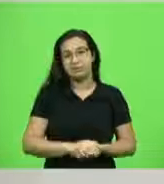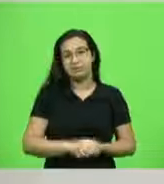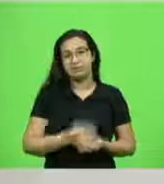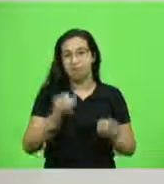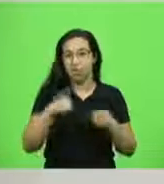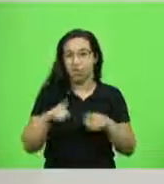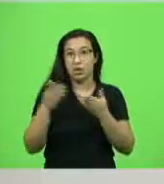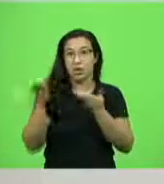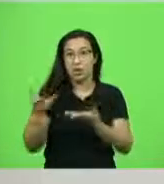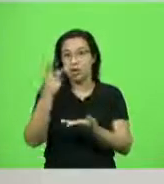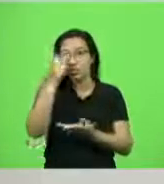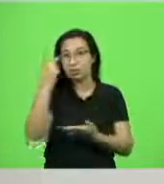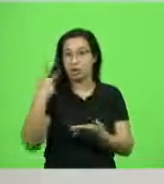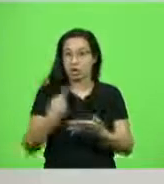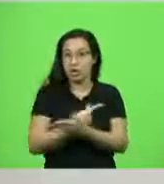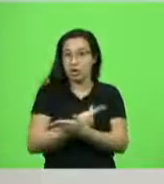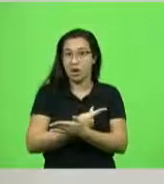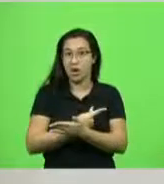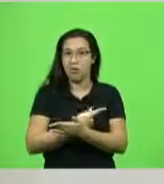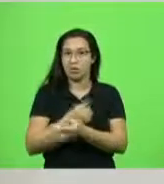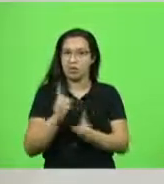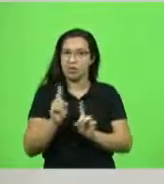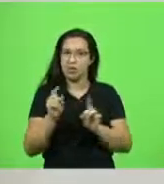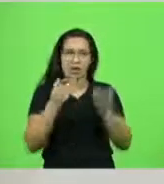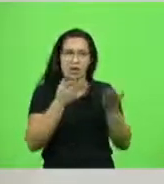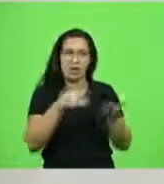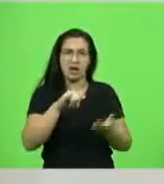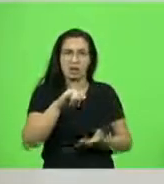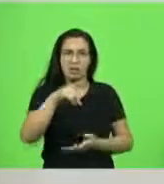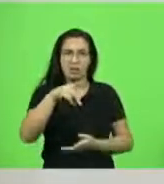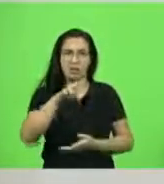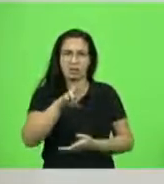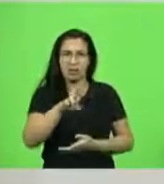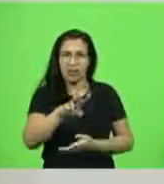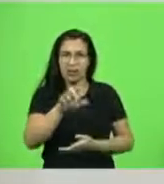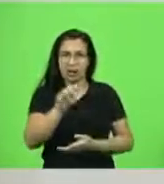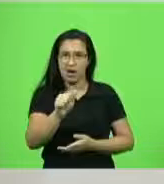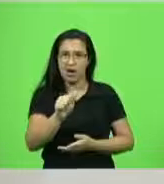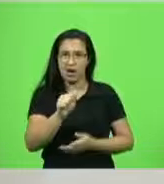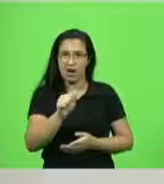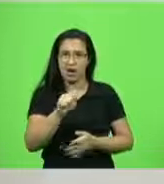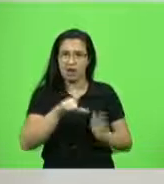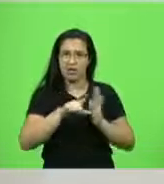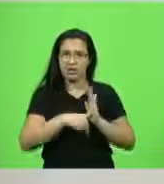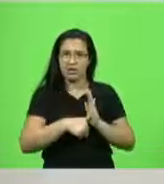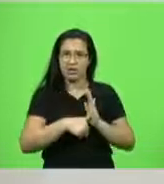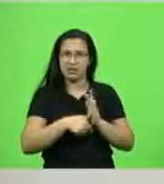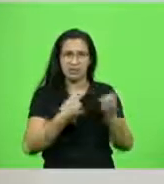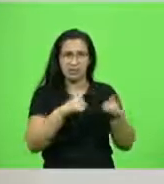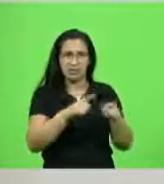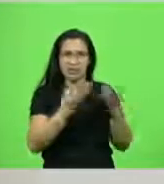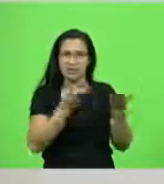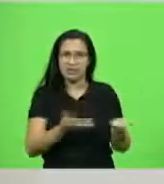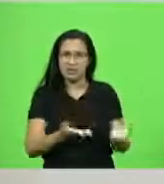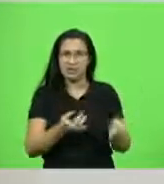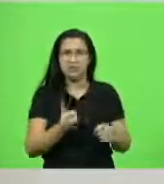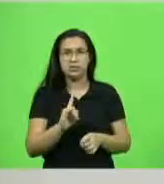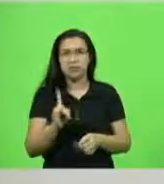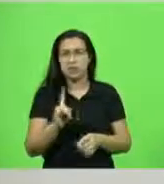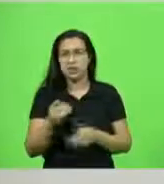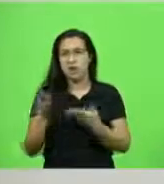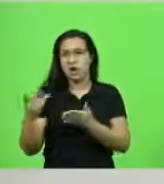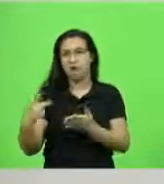descarrega tudo, no Natal. Chame um táxi e te vira. E te vira. Enquanto esses